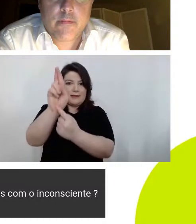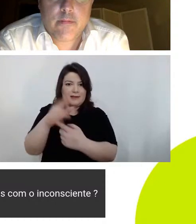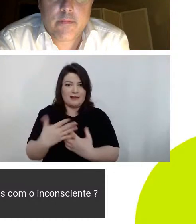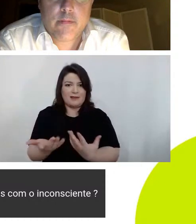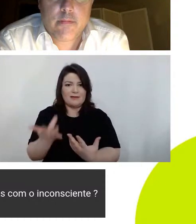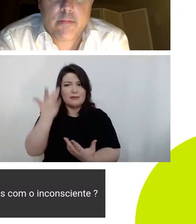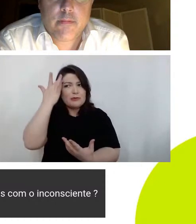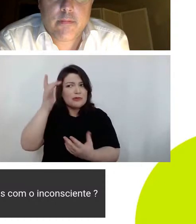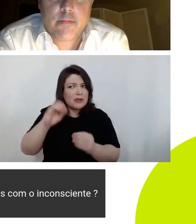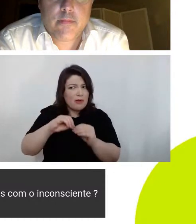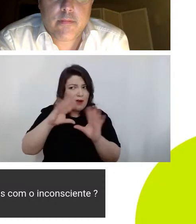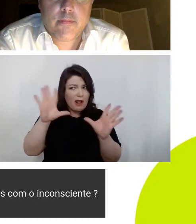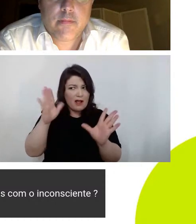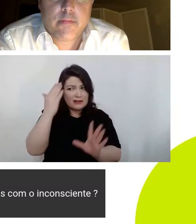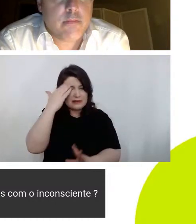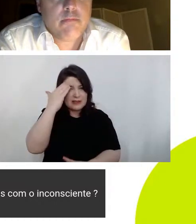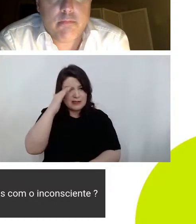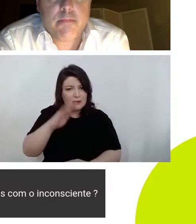fui clara